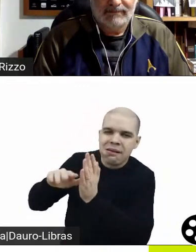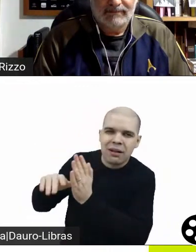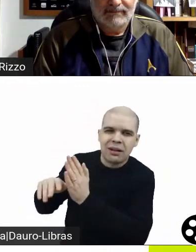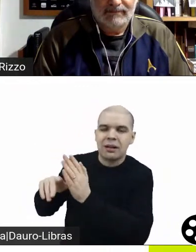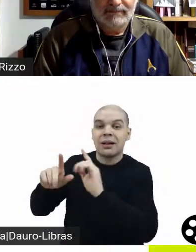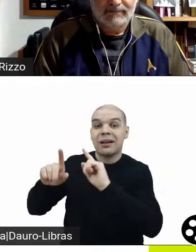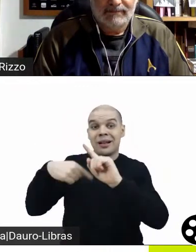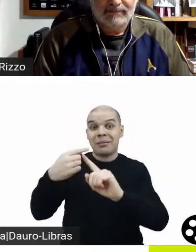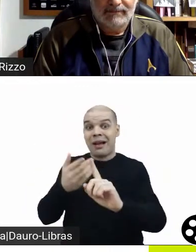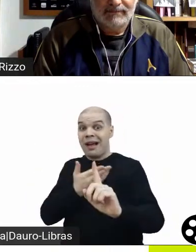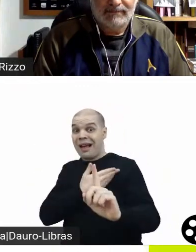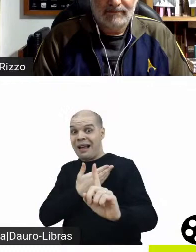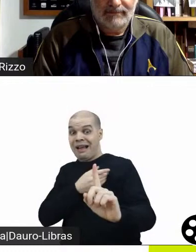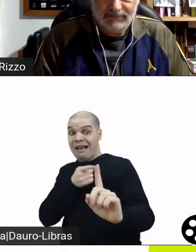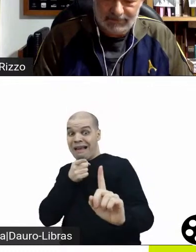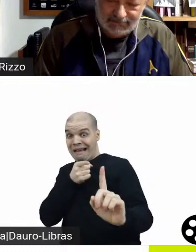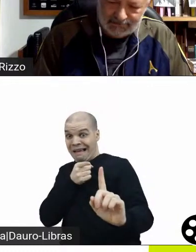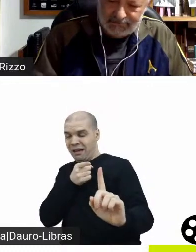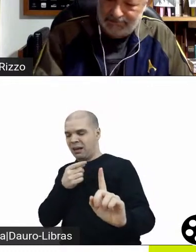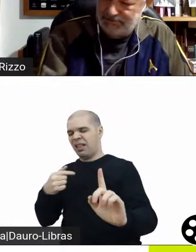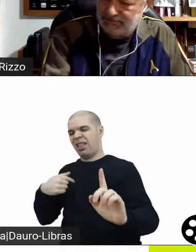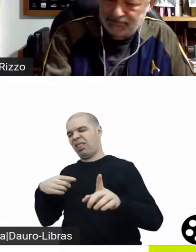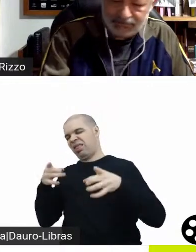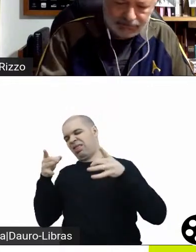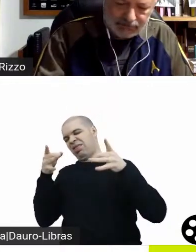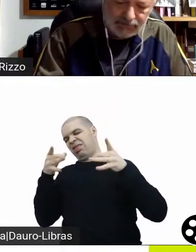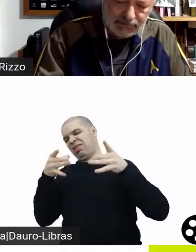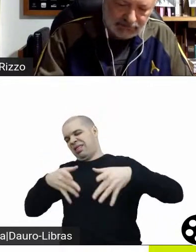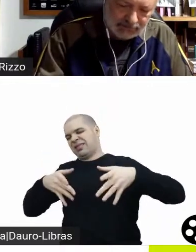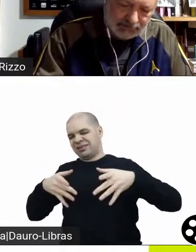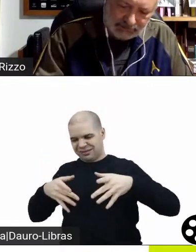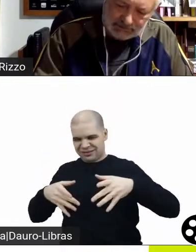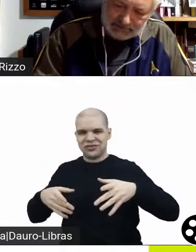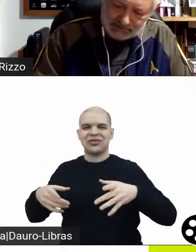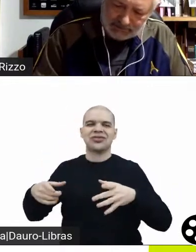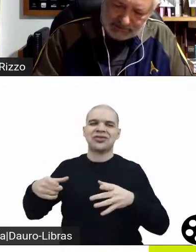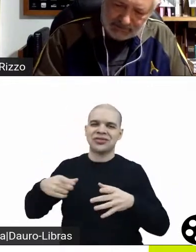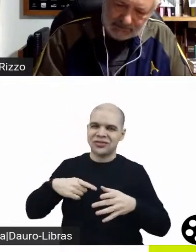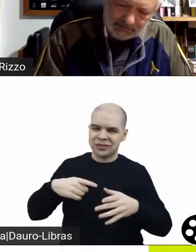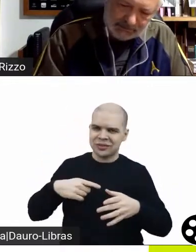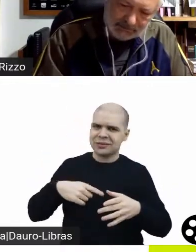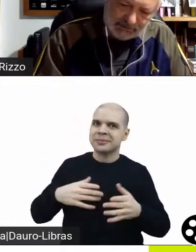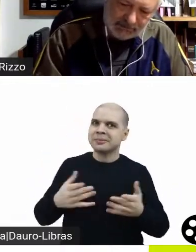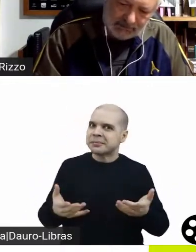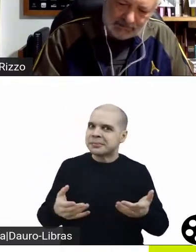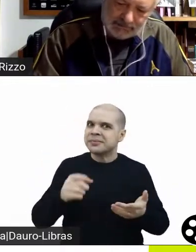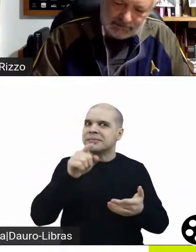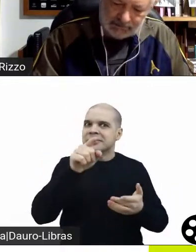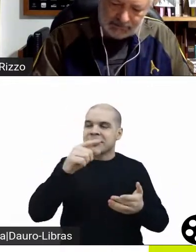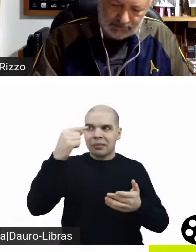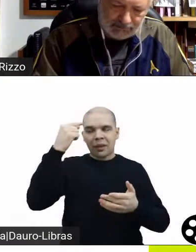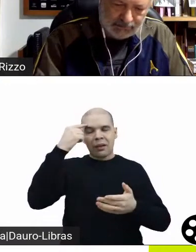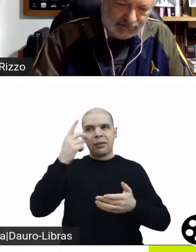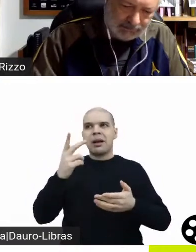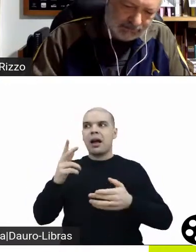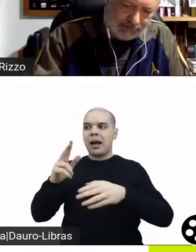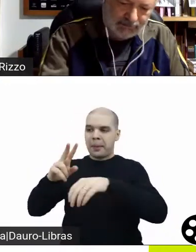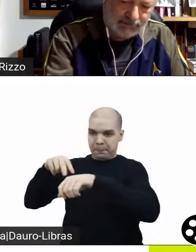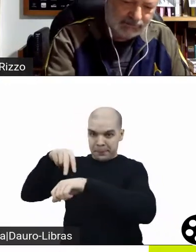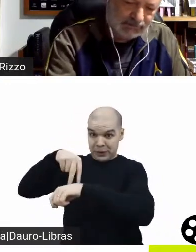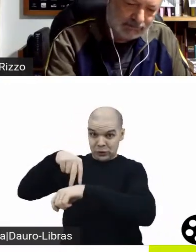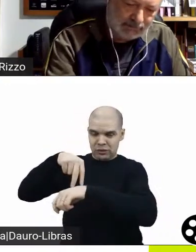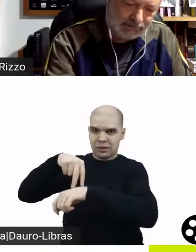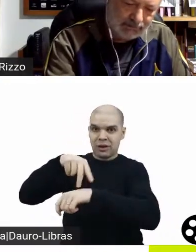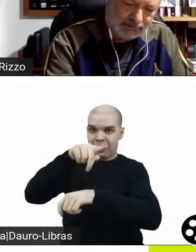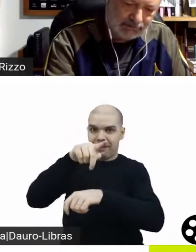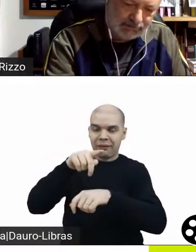que é cheia de falhas humanas, que hoje, quando a gente está pensando em construir um personagem em três dimensões, com todas essas camadas,